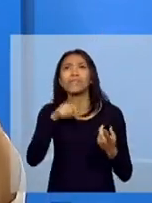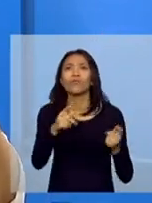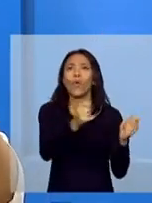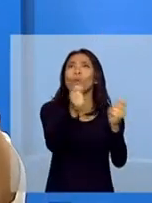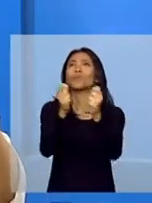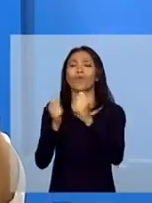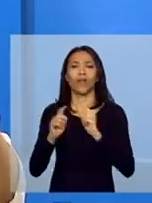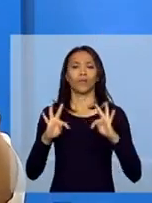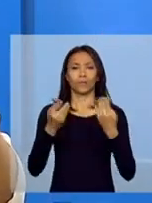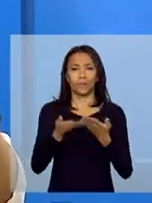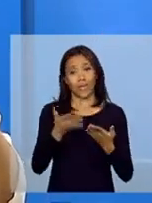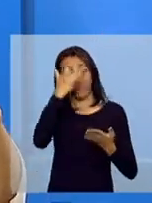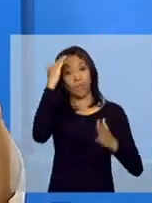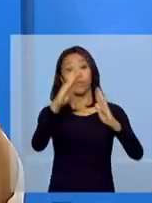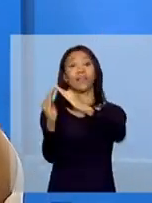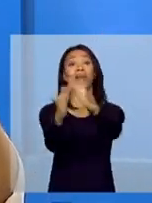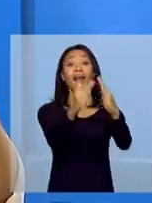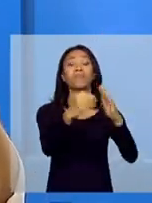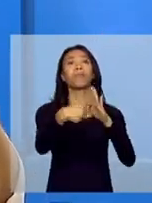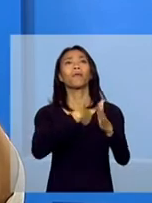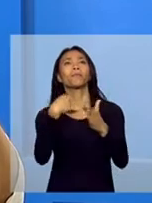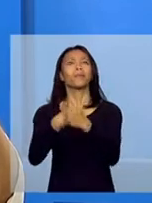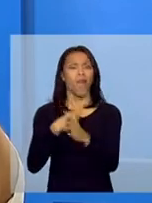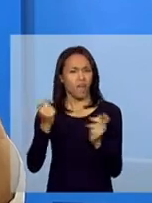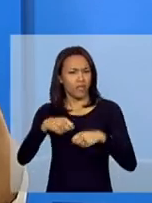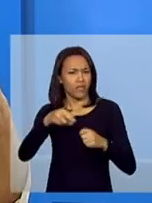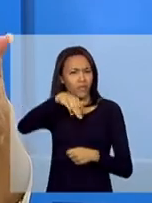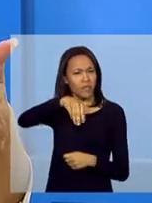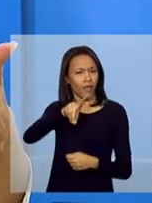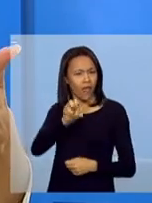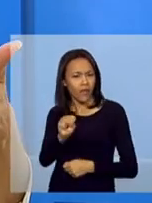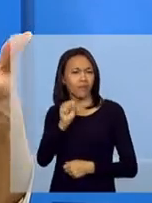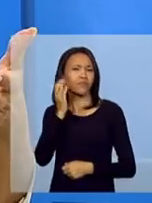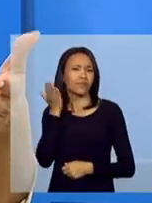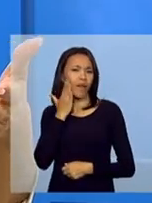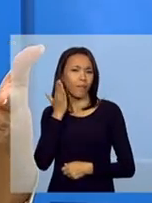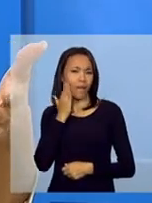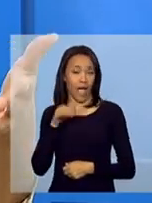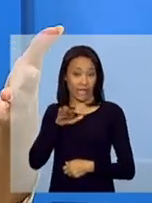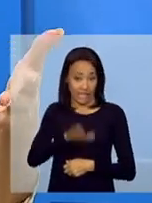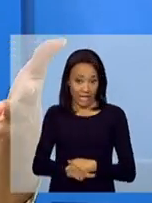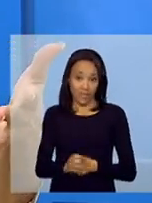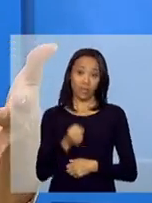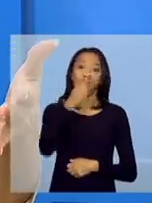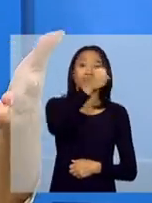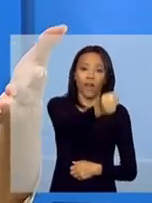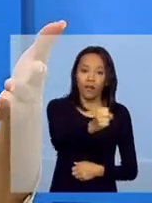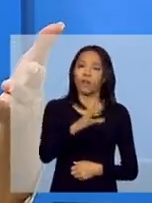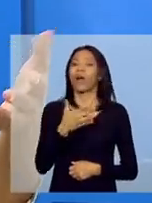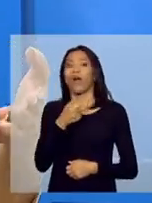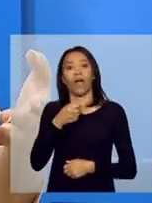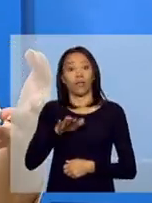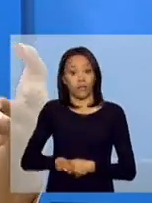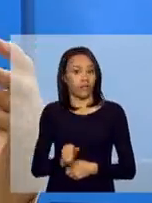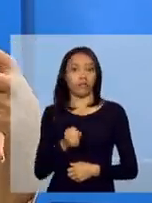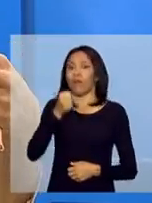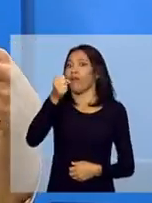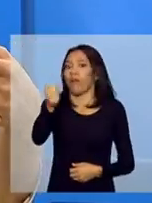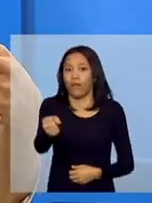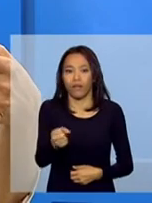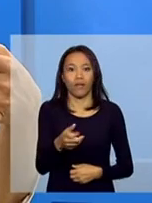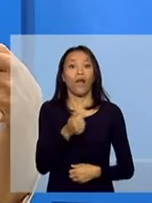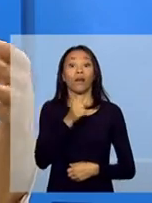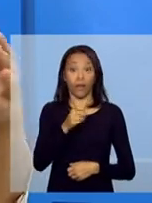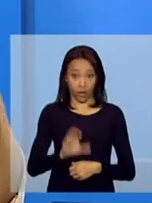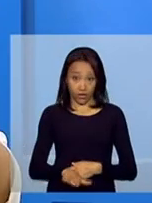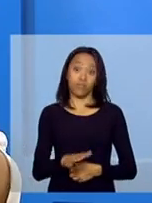A pessoa que está em casa está se perguntando, o Ministério tem condições de saber, mesmo que a criança que vai, a criança que não vai, a criança que é vacinada, existe esse